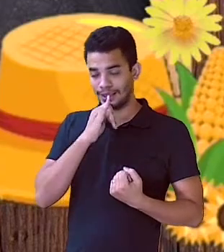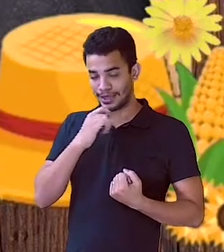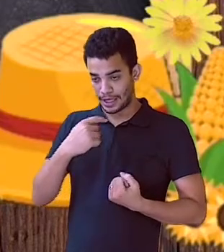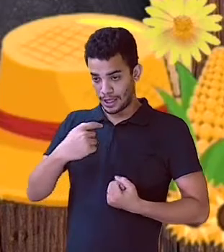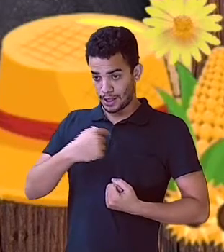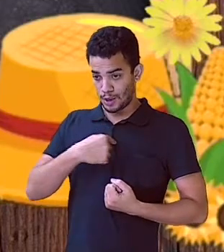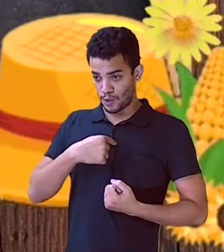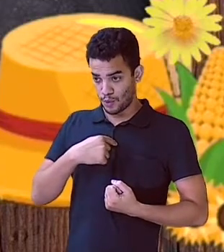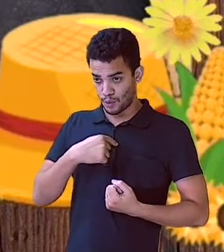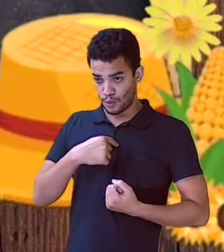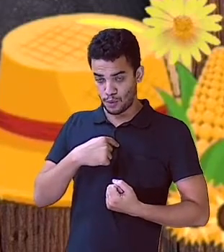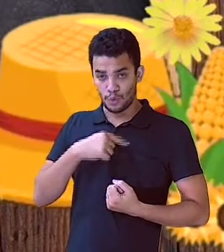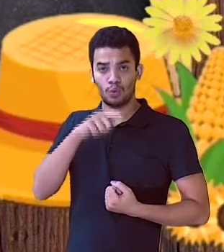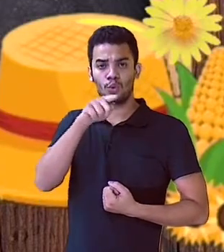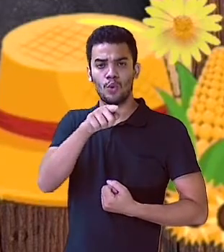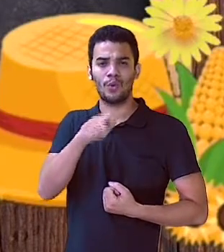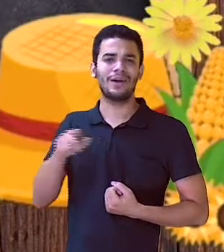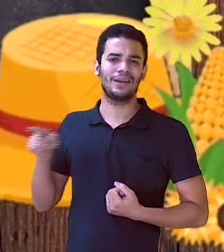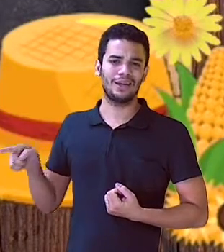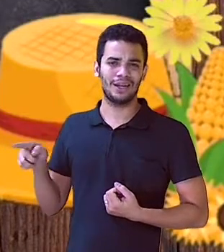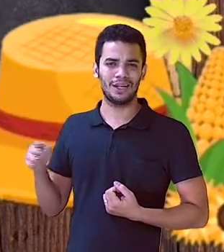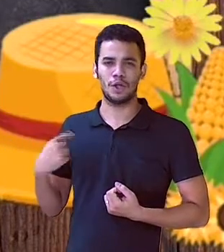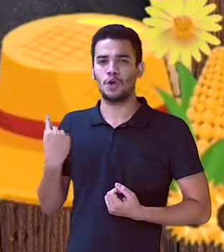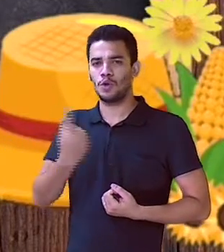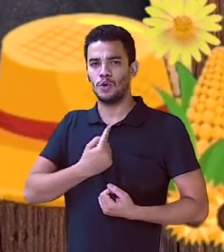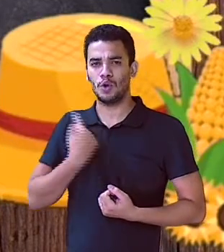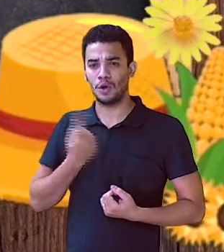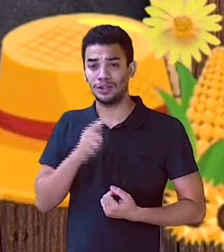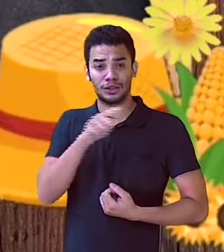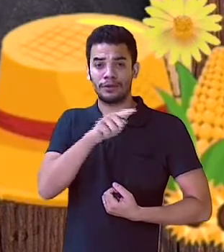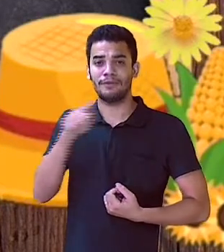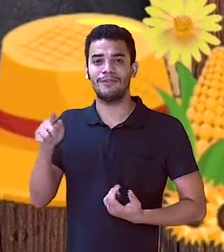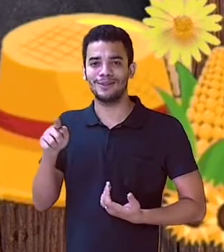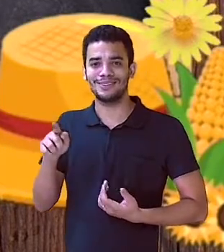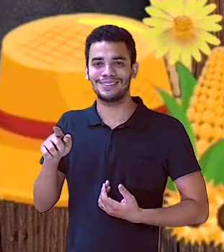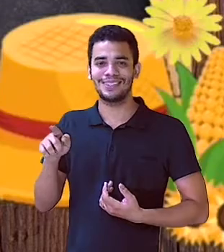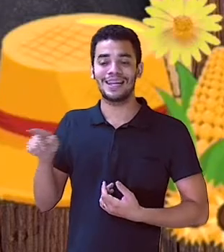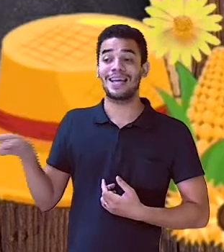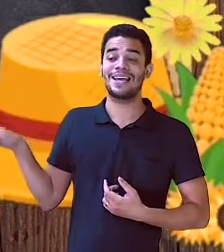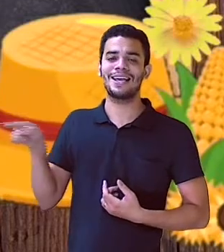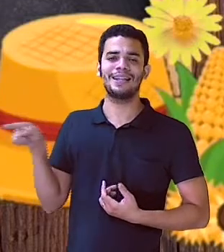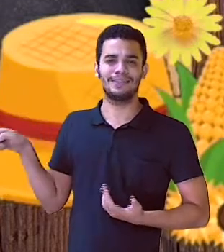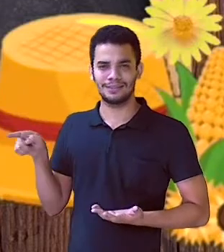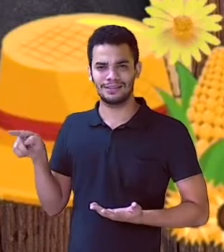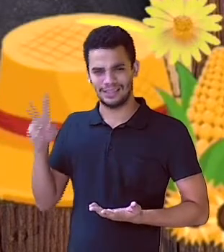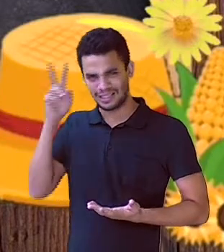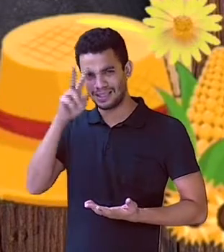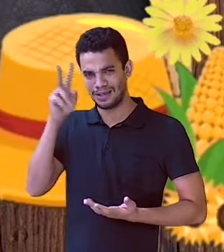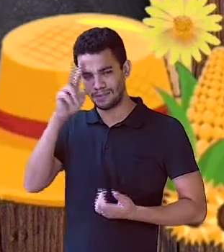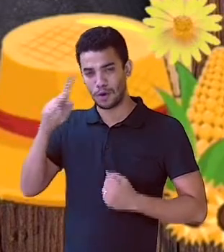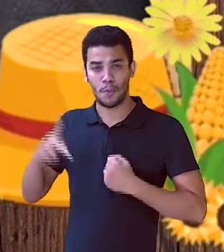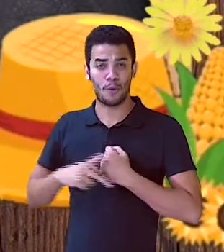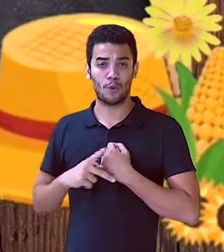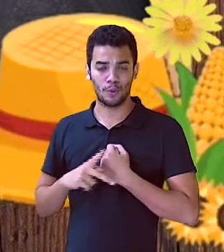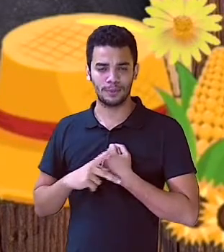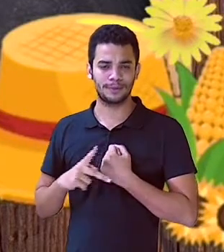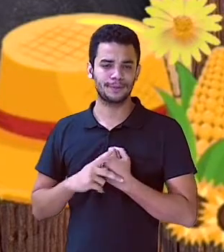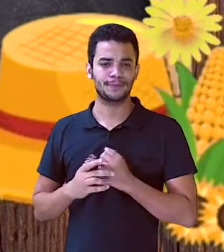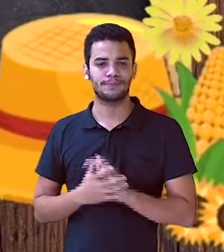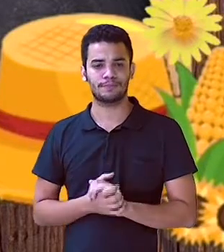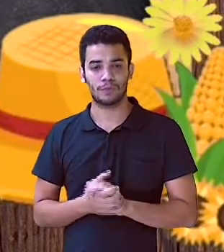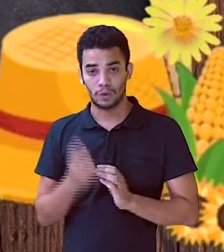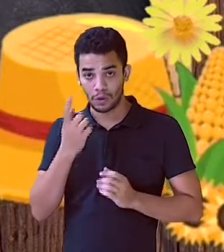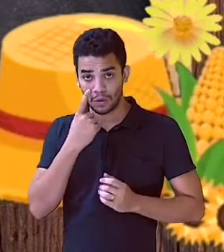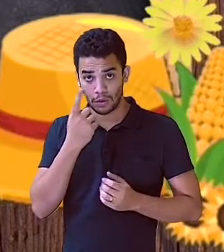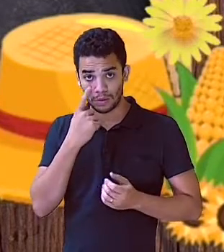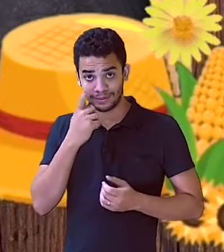eles. Sim. Se eu substituir, por exemplo, Lúcia por ela, olha como a concordância com o verbo fica exata. Se eu